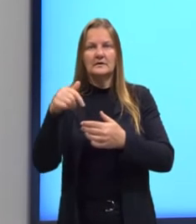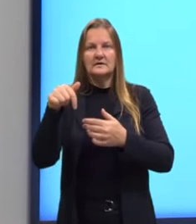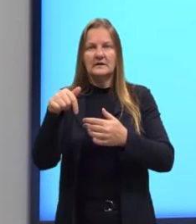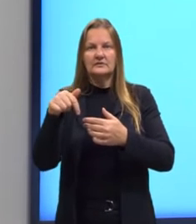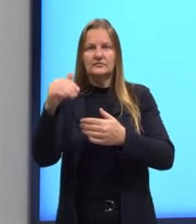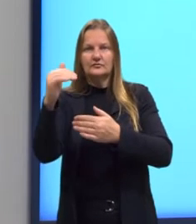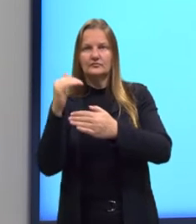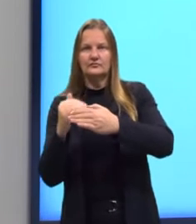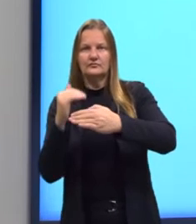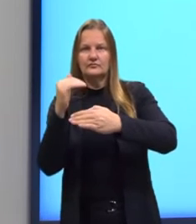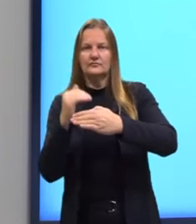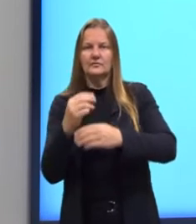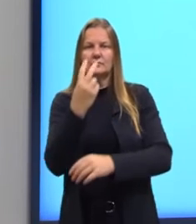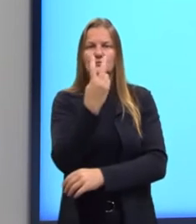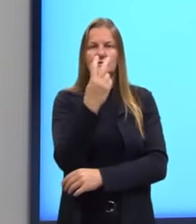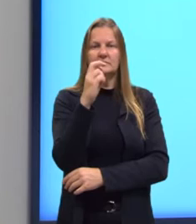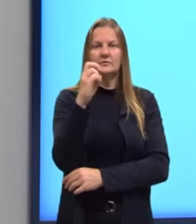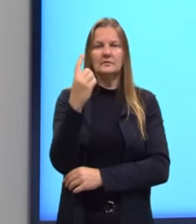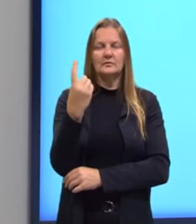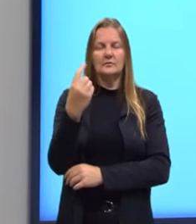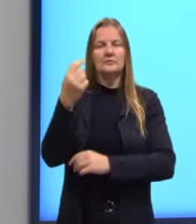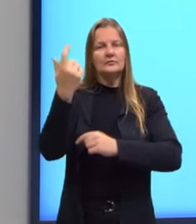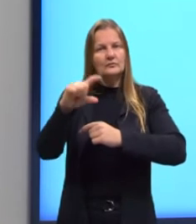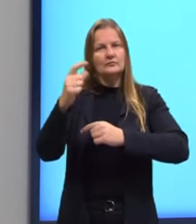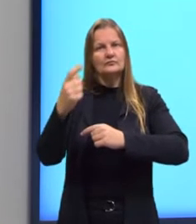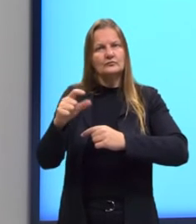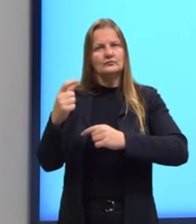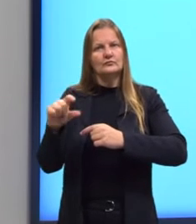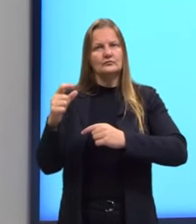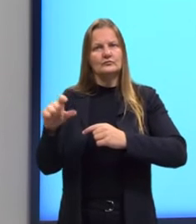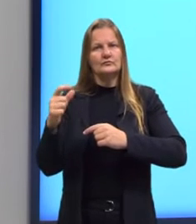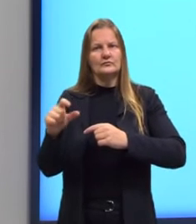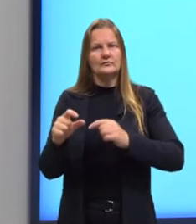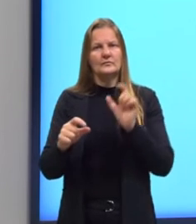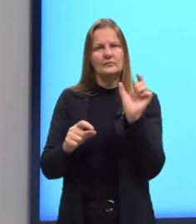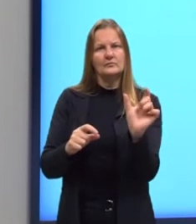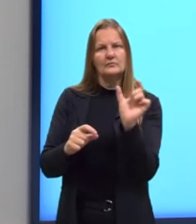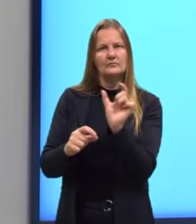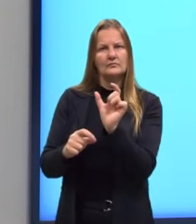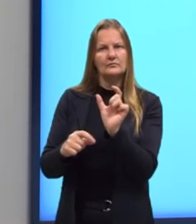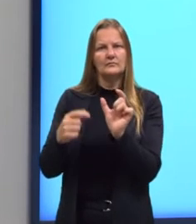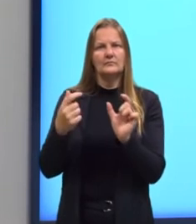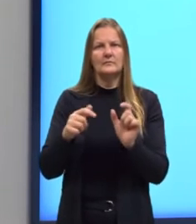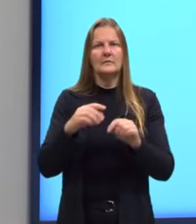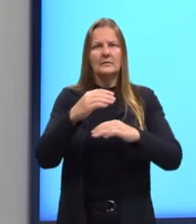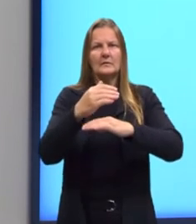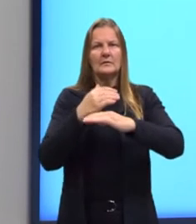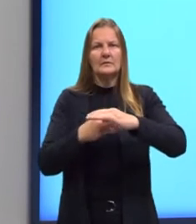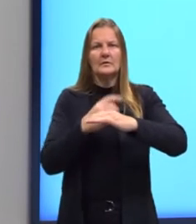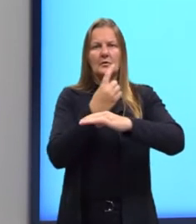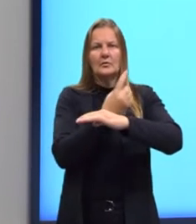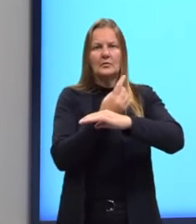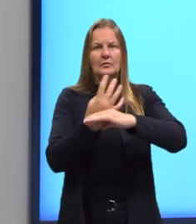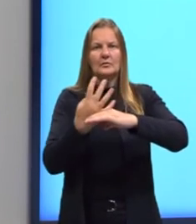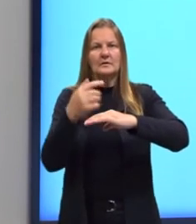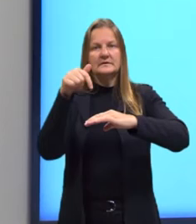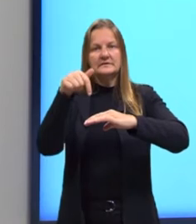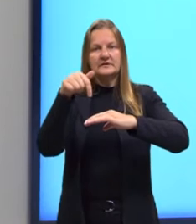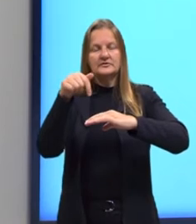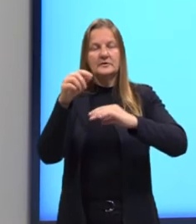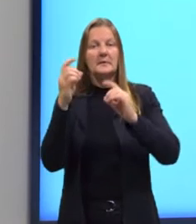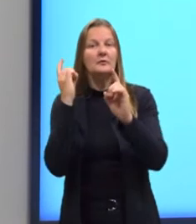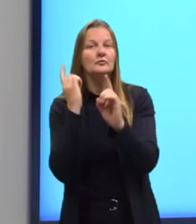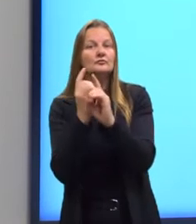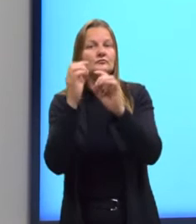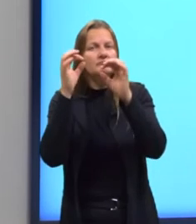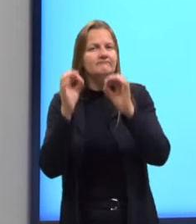repetir 251 vezes toda essa sequência e ainda vamos contar mais sete